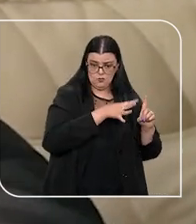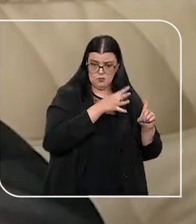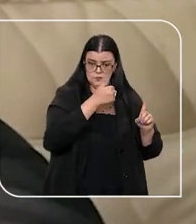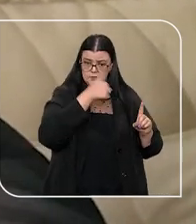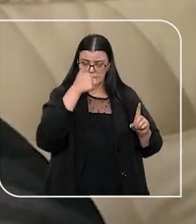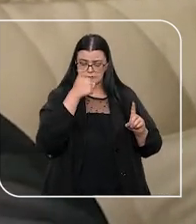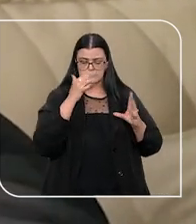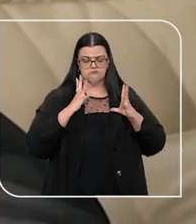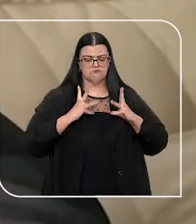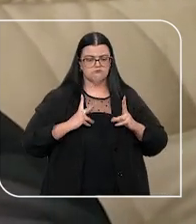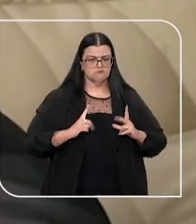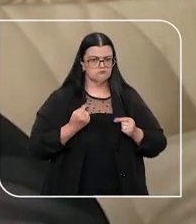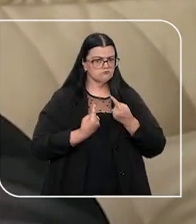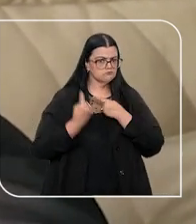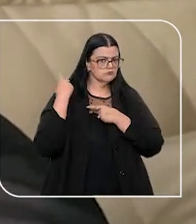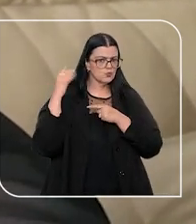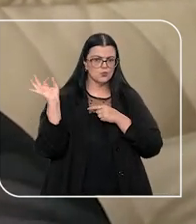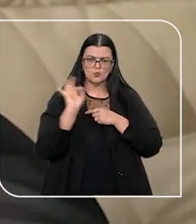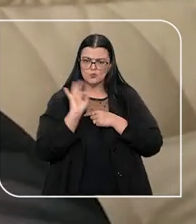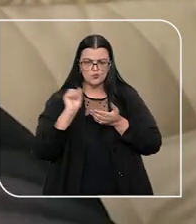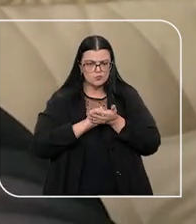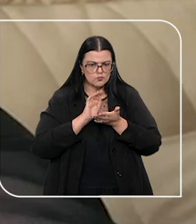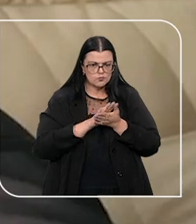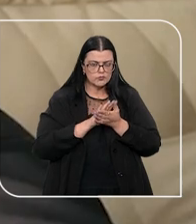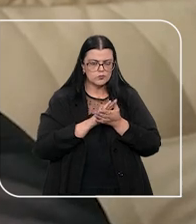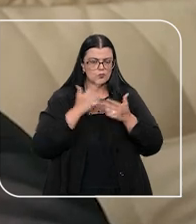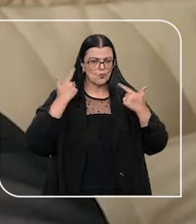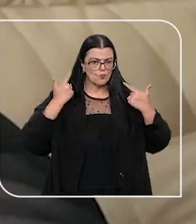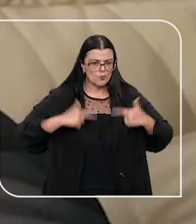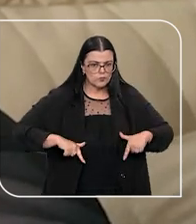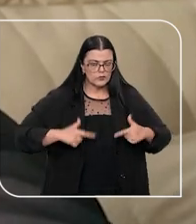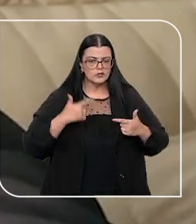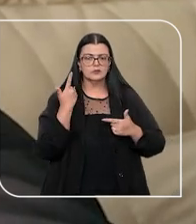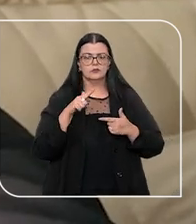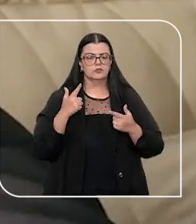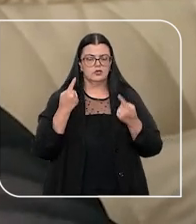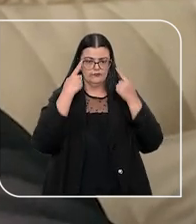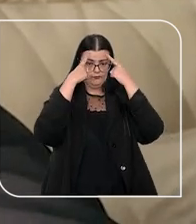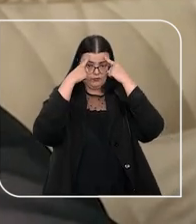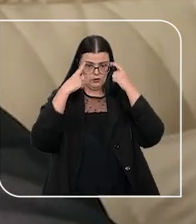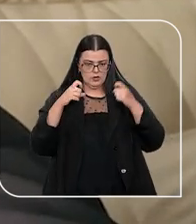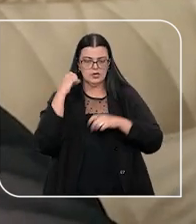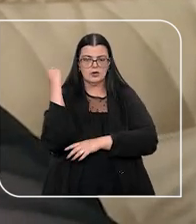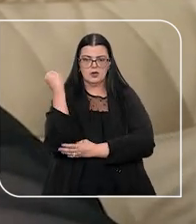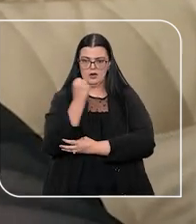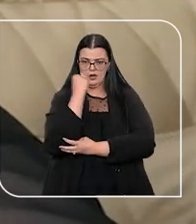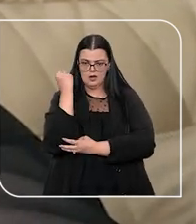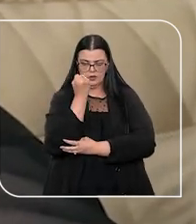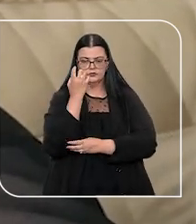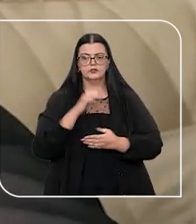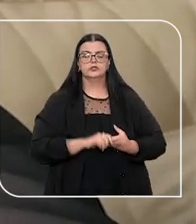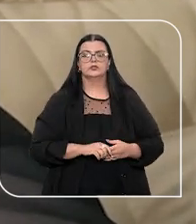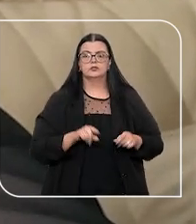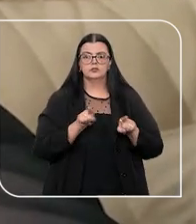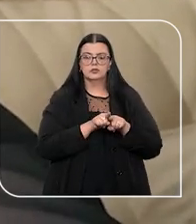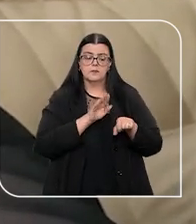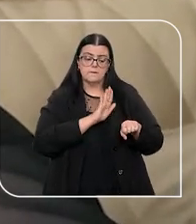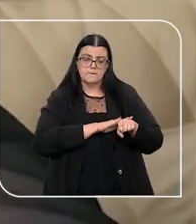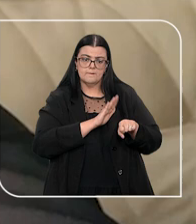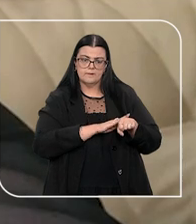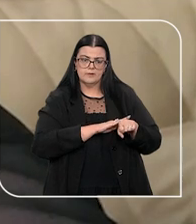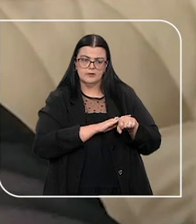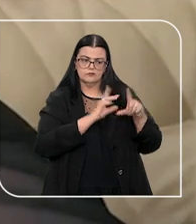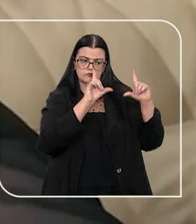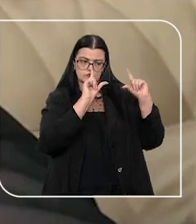não estiver respondendo outra ação penal e o crime praticado não envolver violência grave ameaça, além da pena mínima